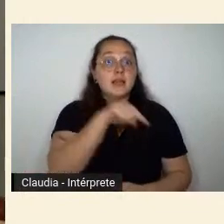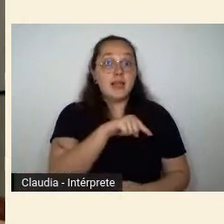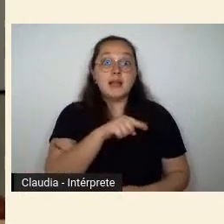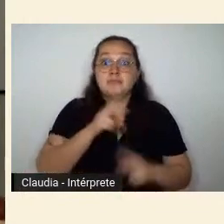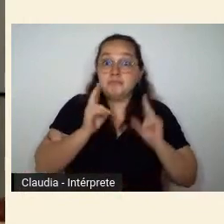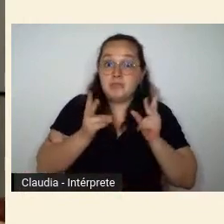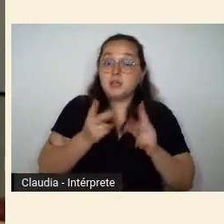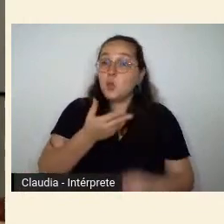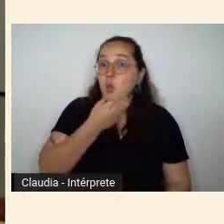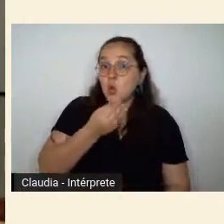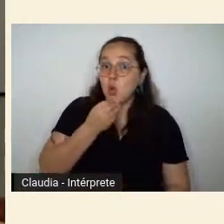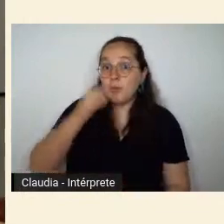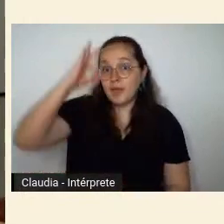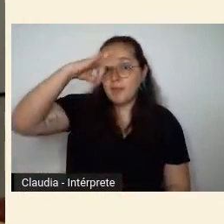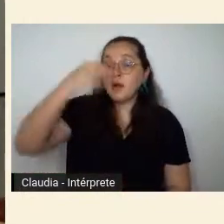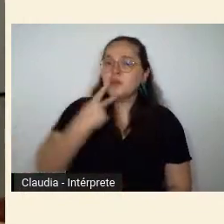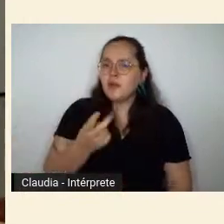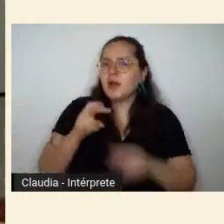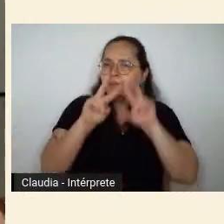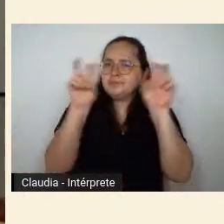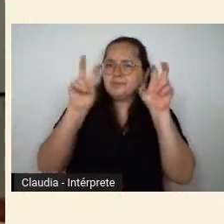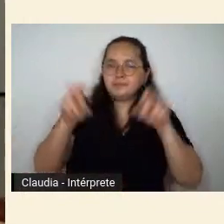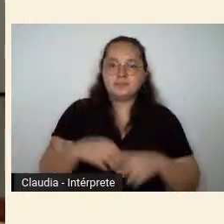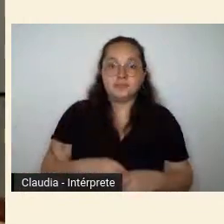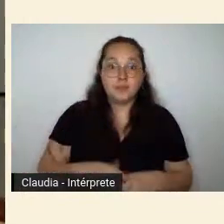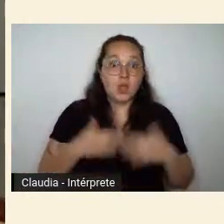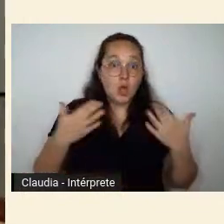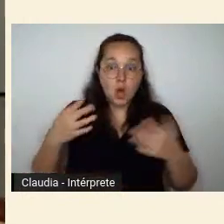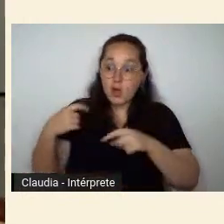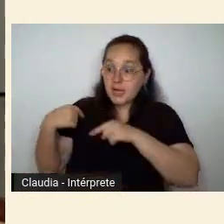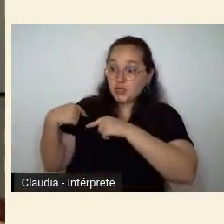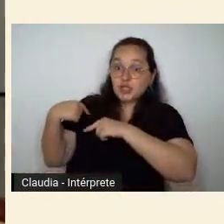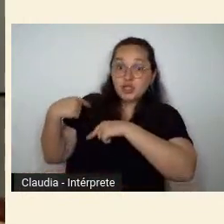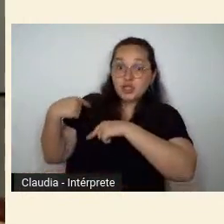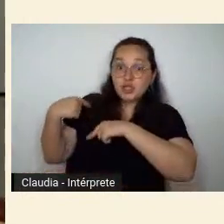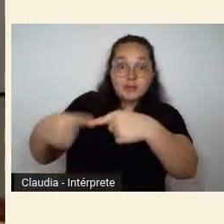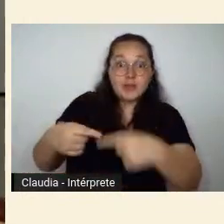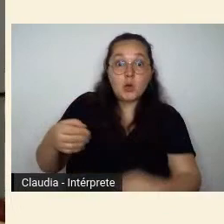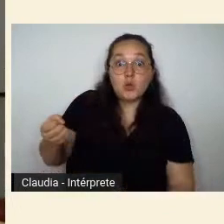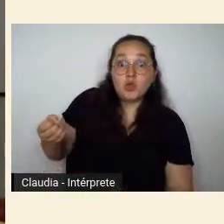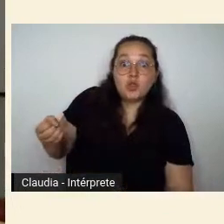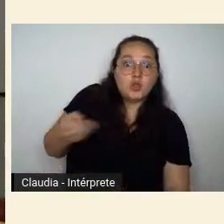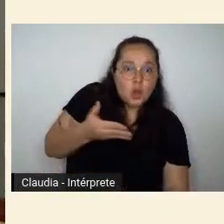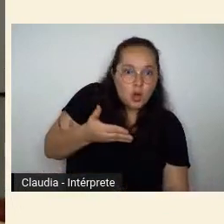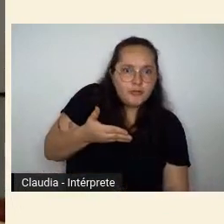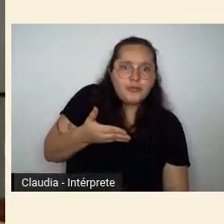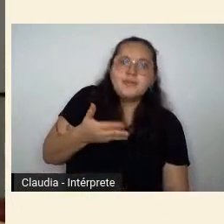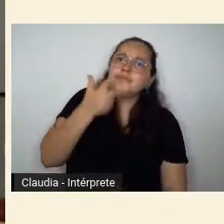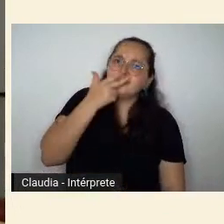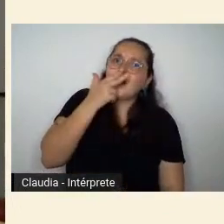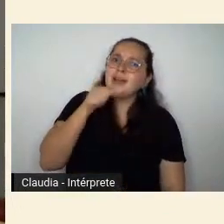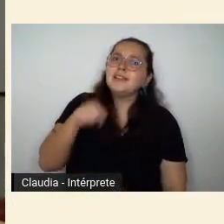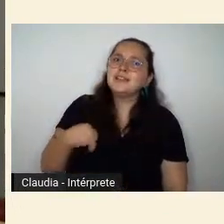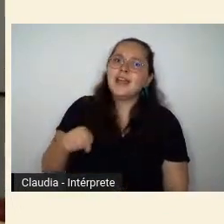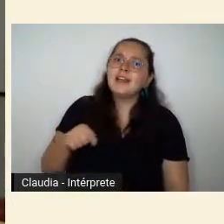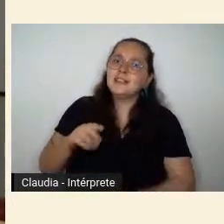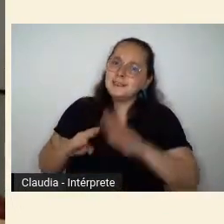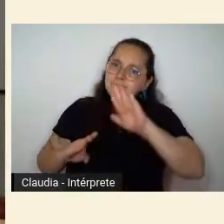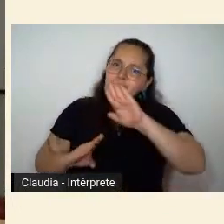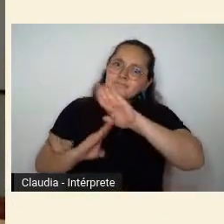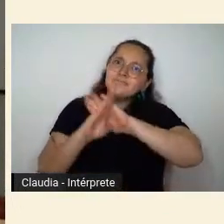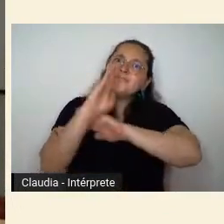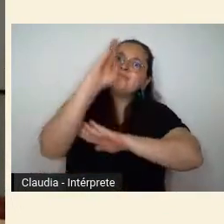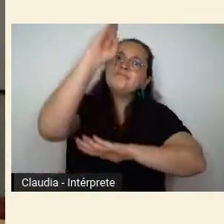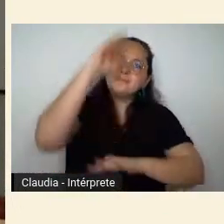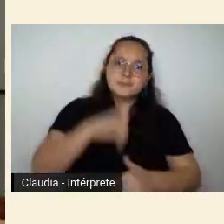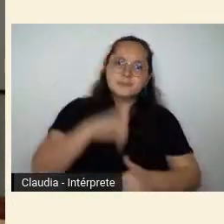representantes das gerações mais novas verdadeiros recordistas do salto sem vara se puseram a maldar do modernismo e